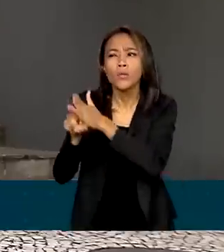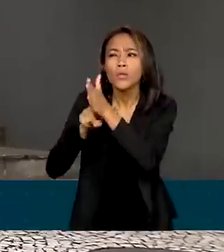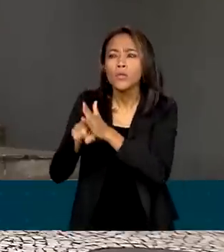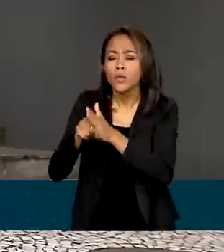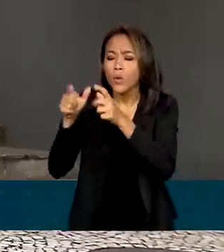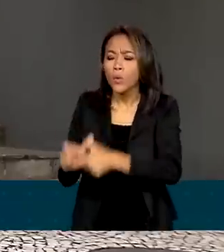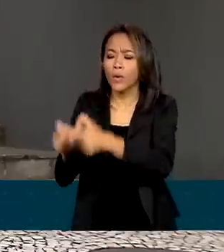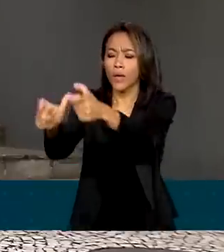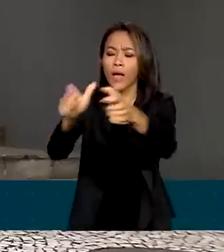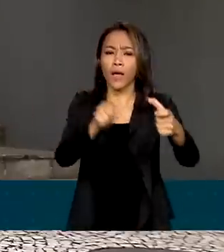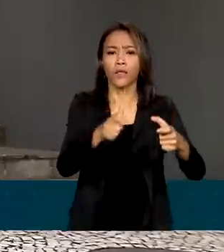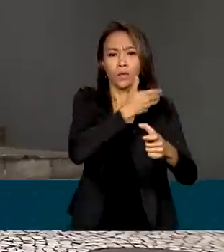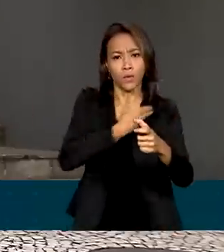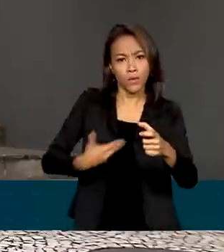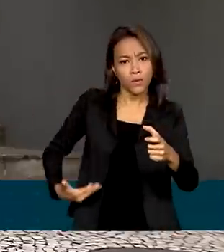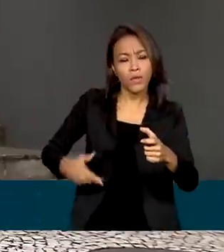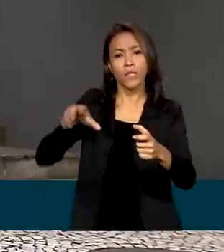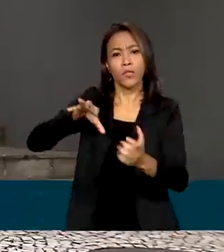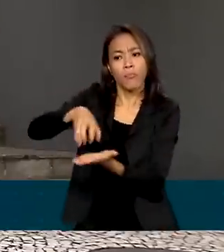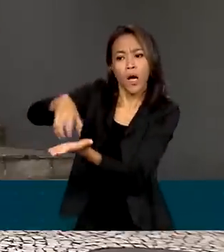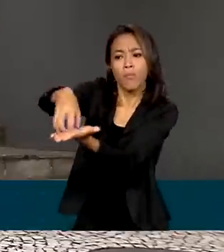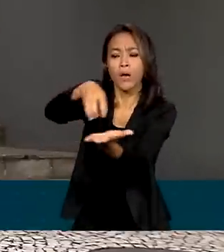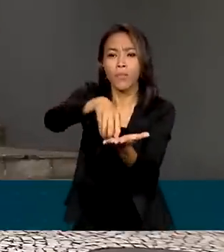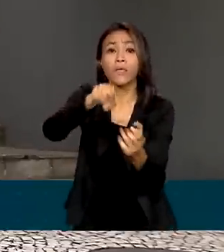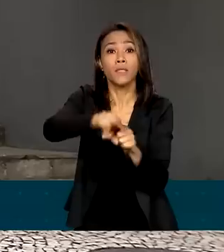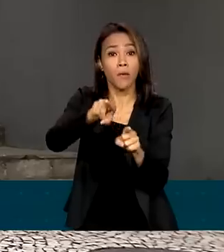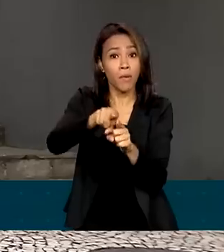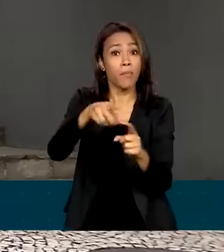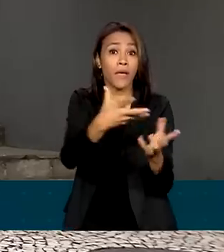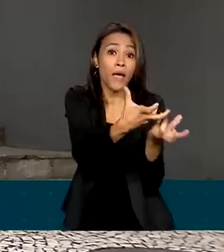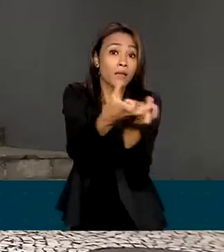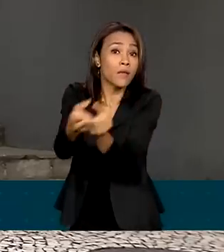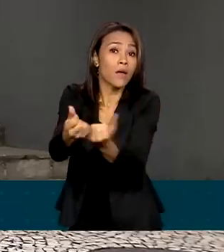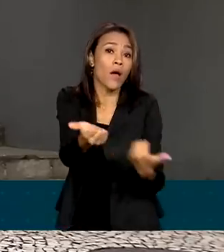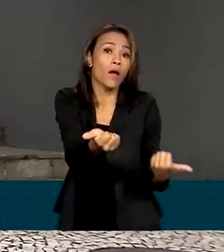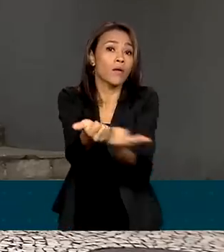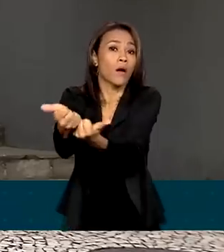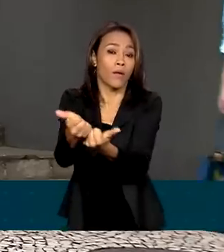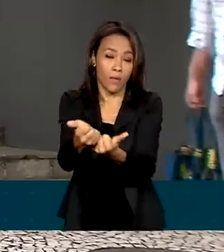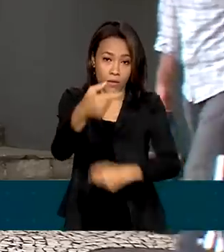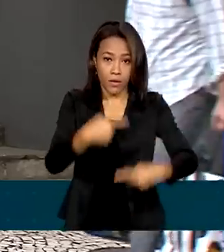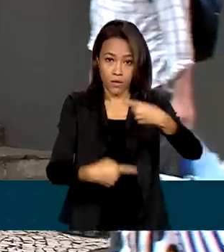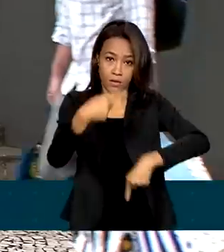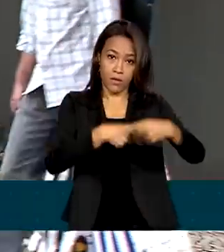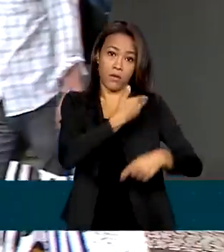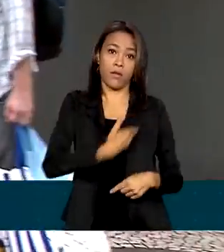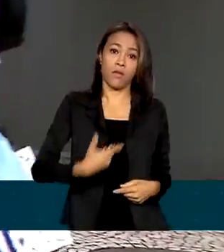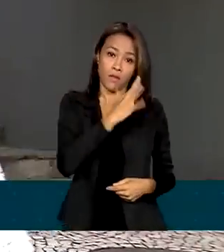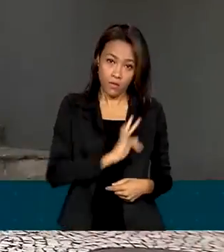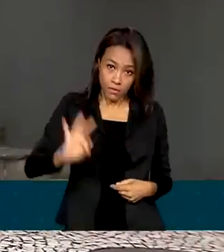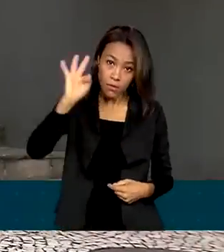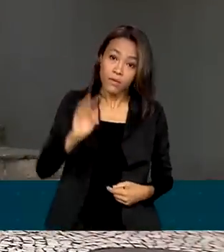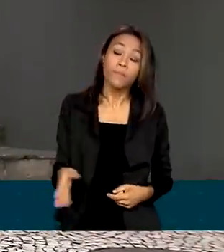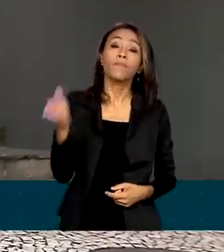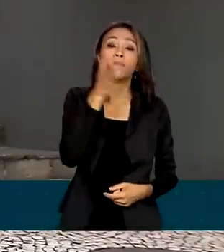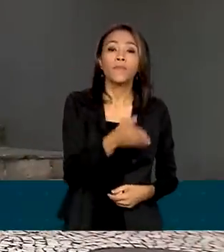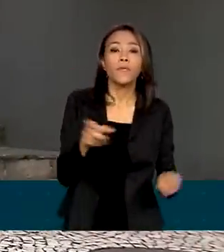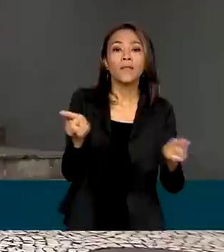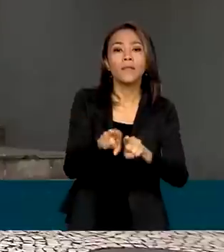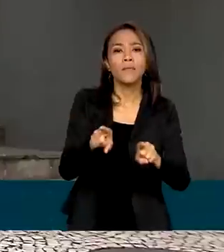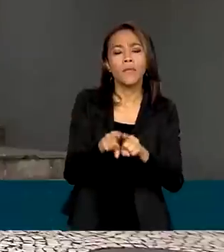locais e as condições para receber o apoio das políticas públicas do governo federal. Também vai identificar